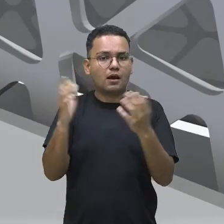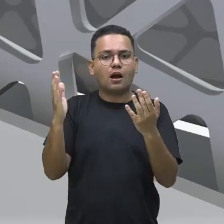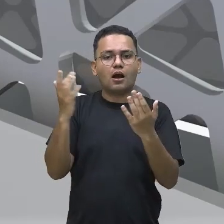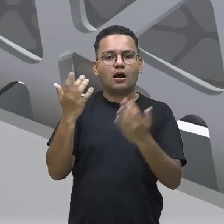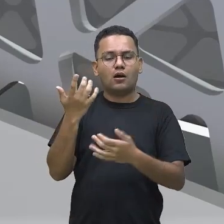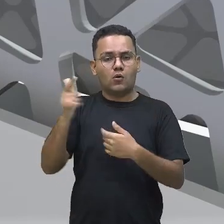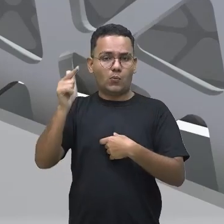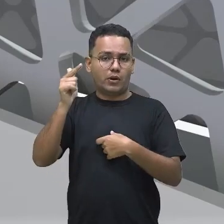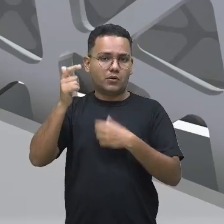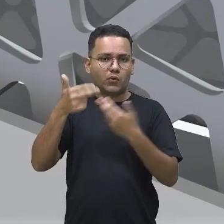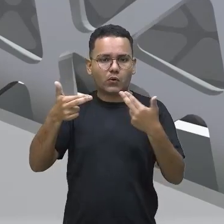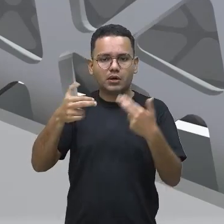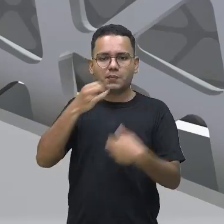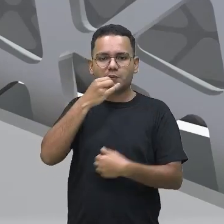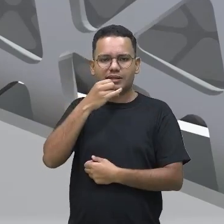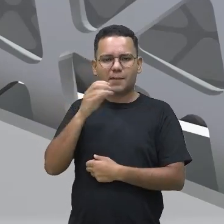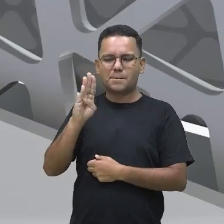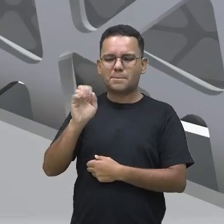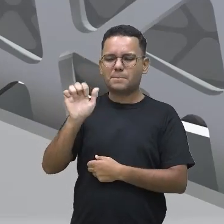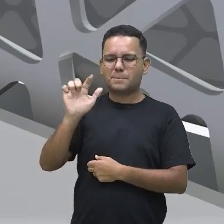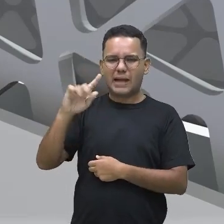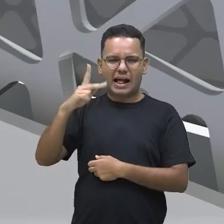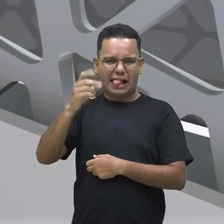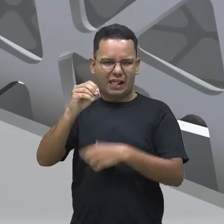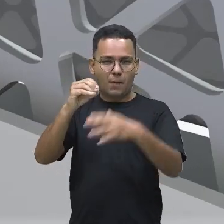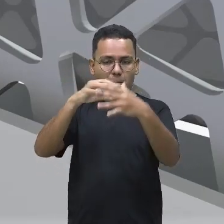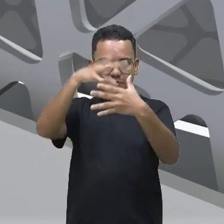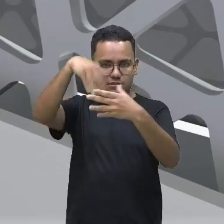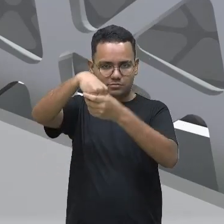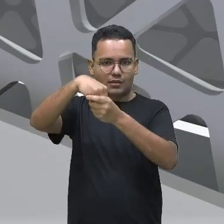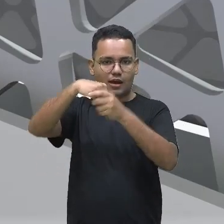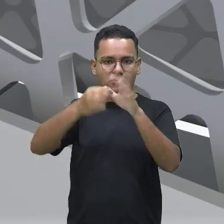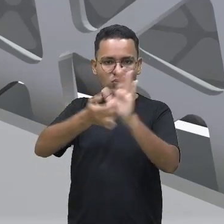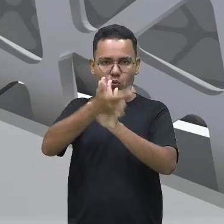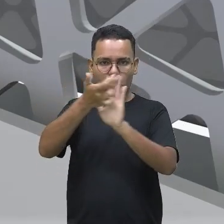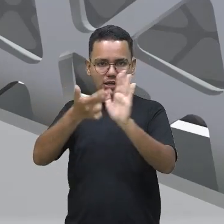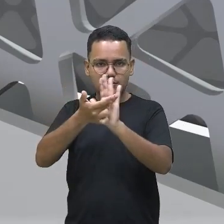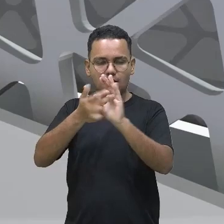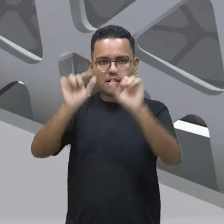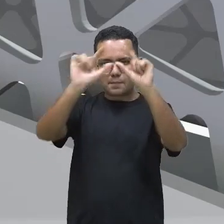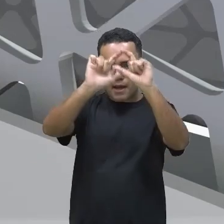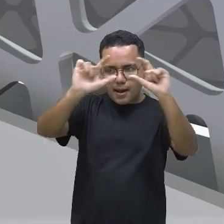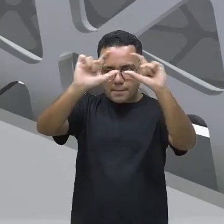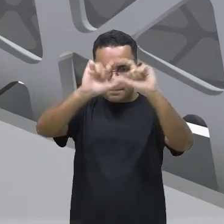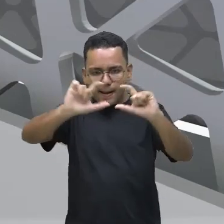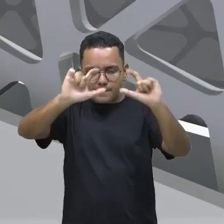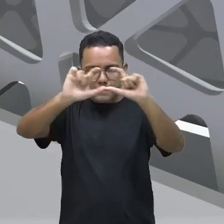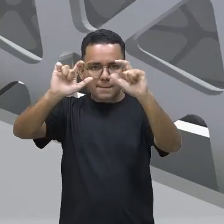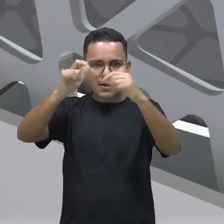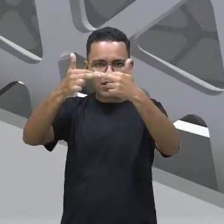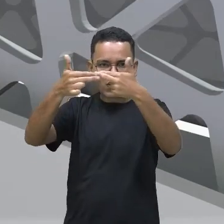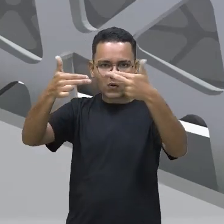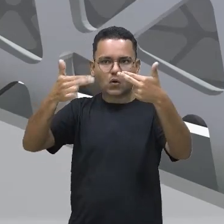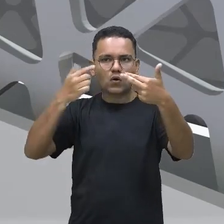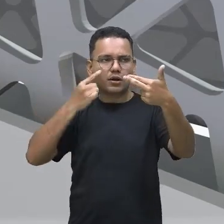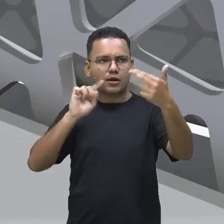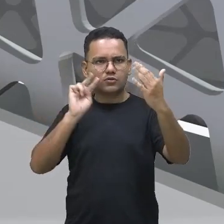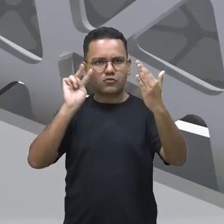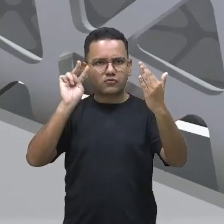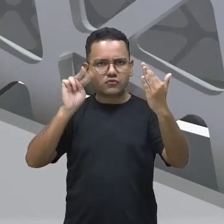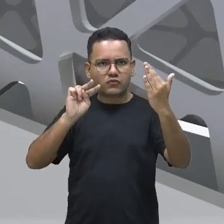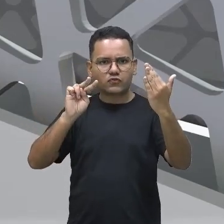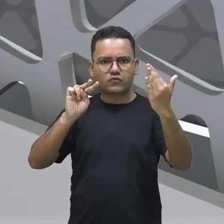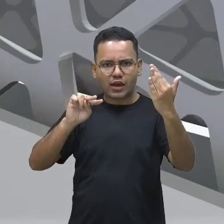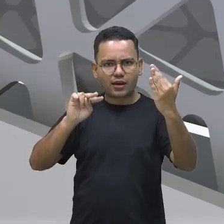ocasiões, fala mais do que as próprias palavras que estão lá. Porque pra você fazer a leitura do balão, você